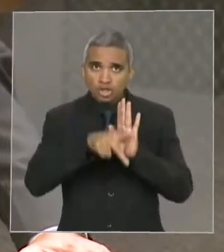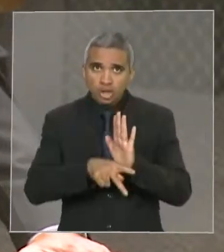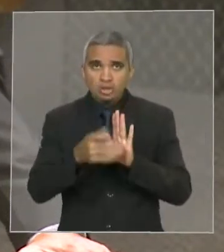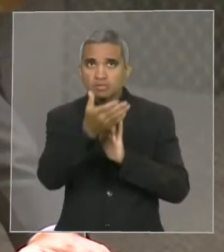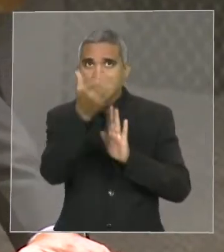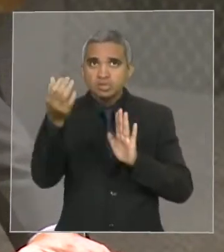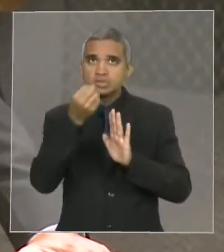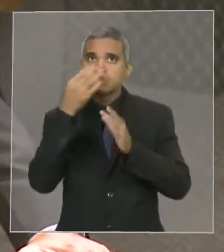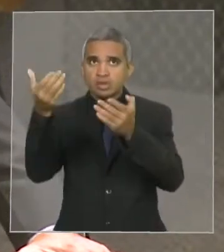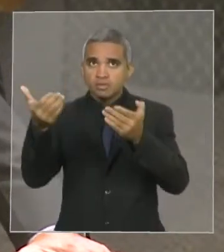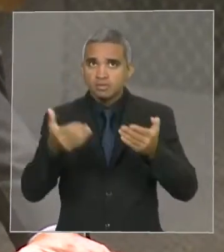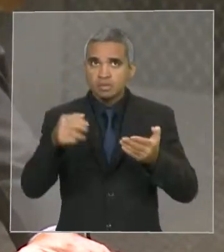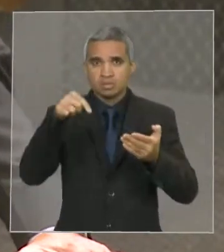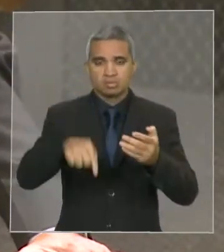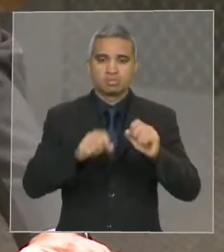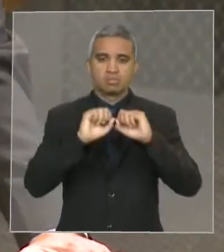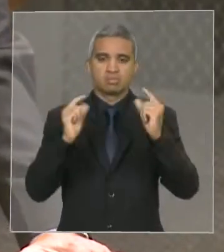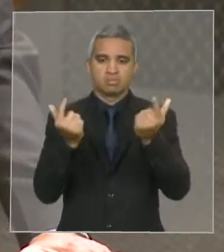Assembleia Legislativa do Maranhão.